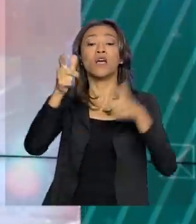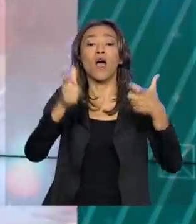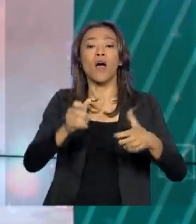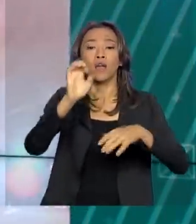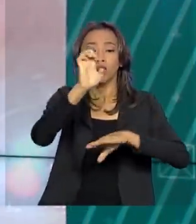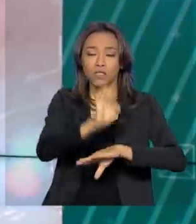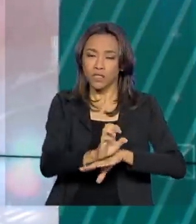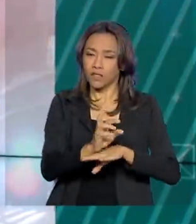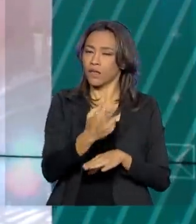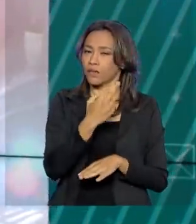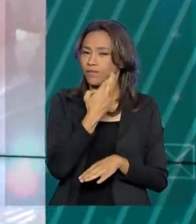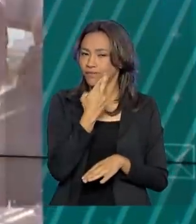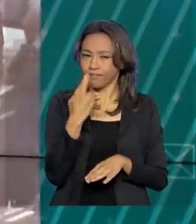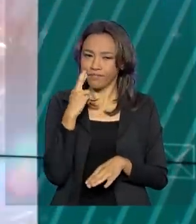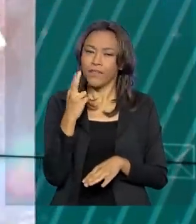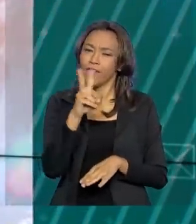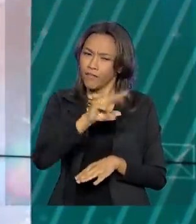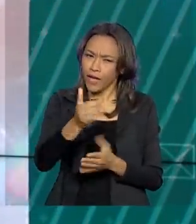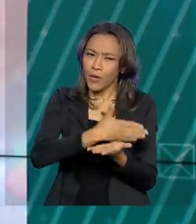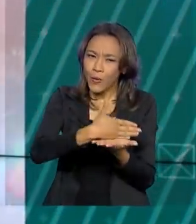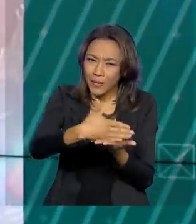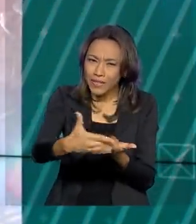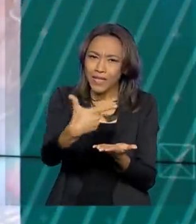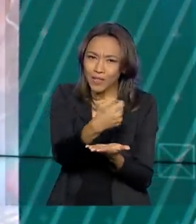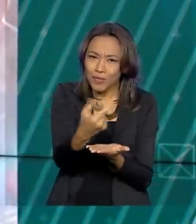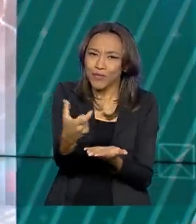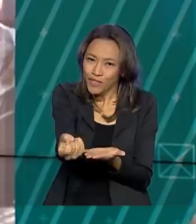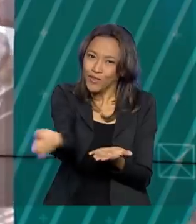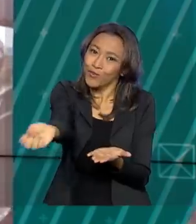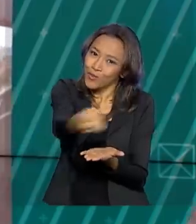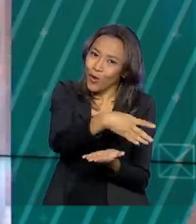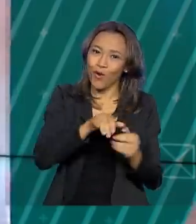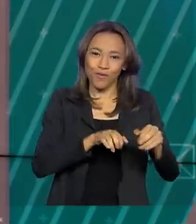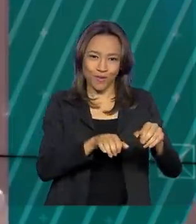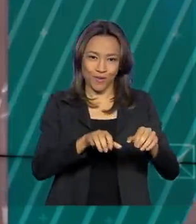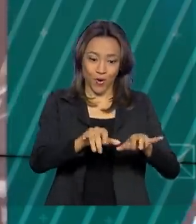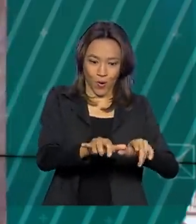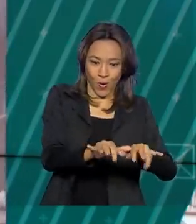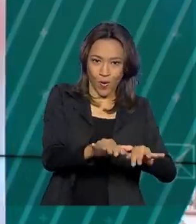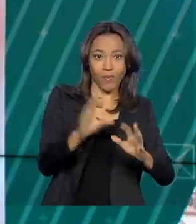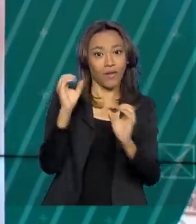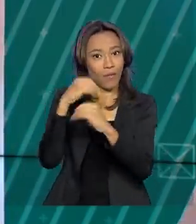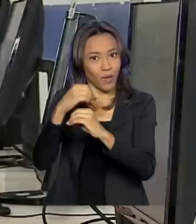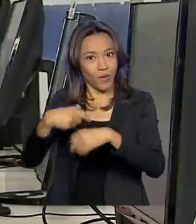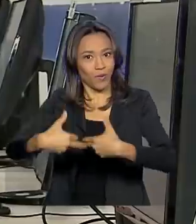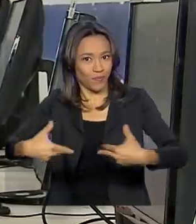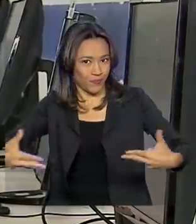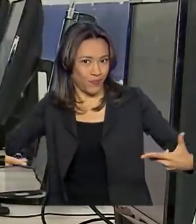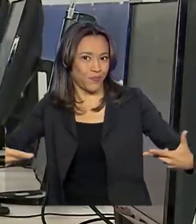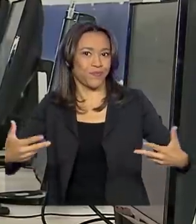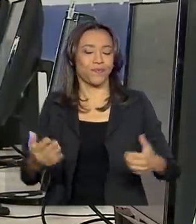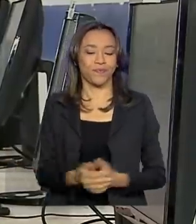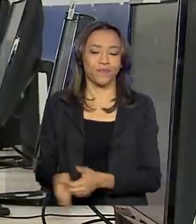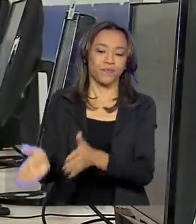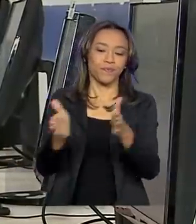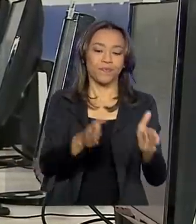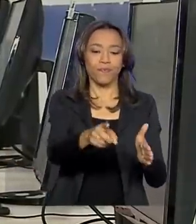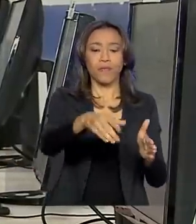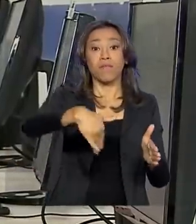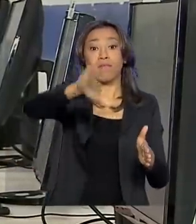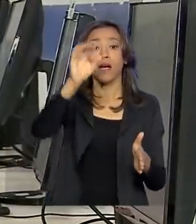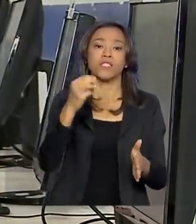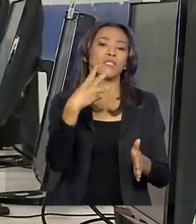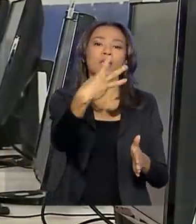ano letivo de 2020 com novos computadores e também laboratórios de informática. Mais de 3 mil